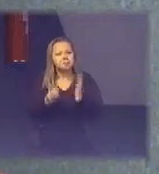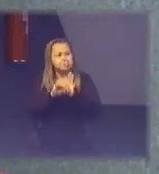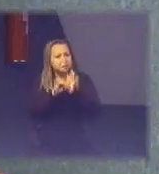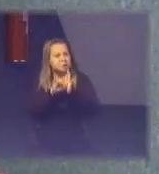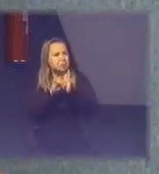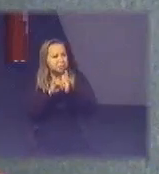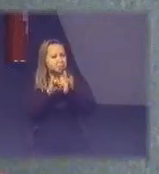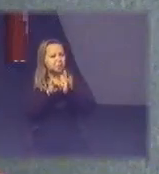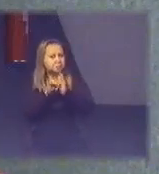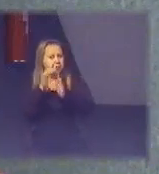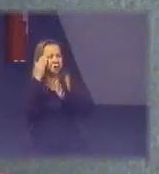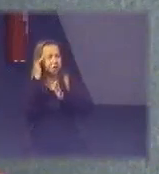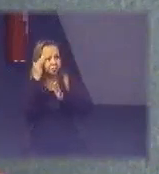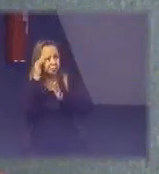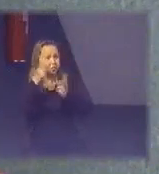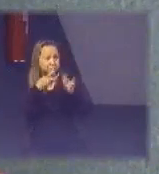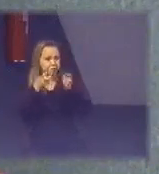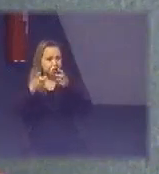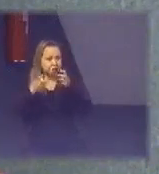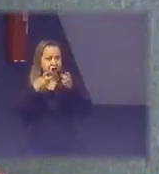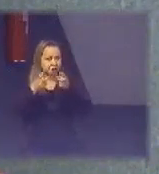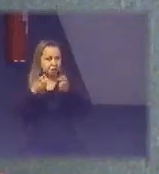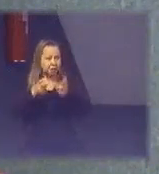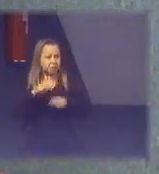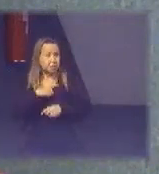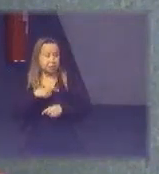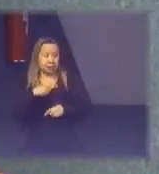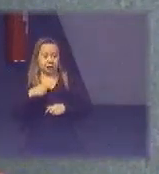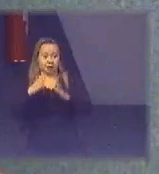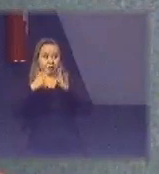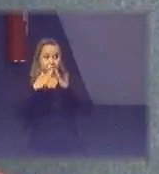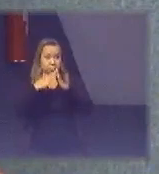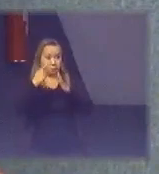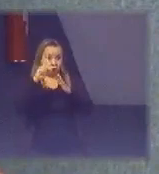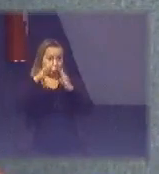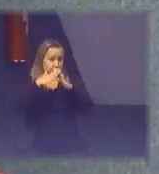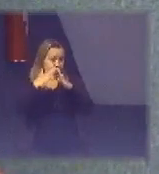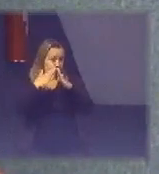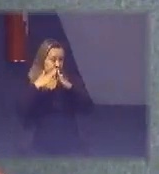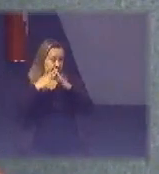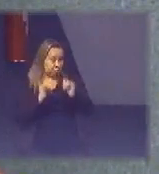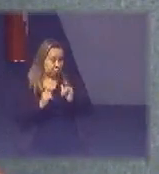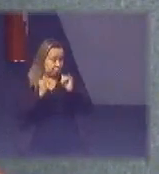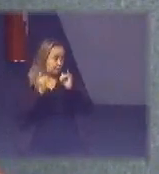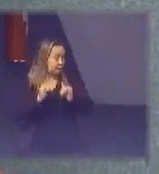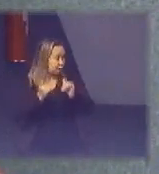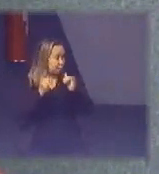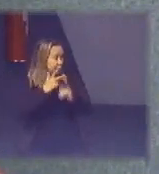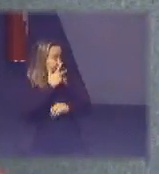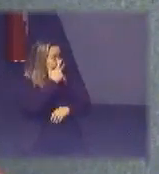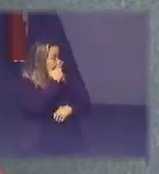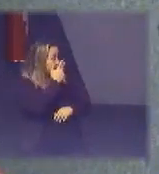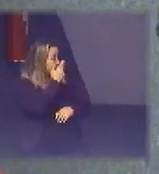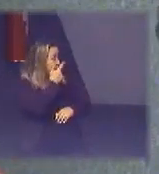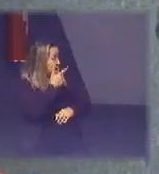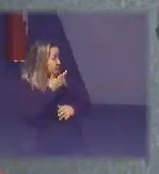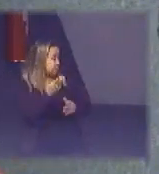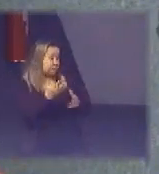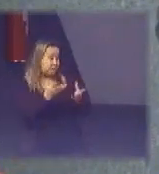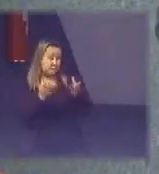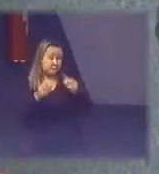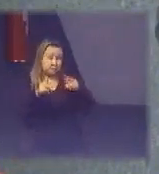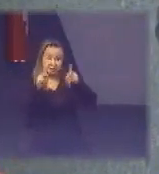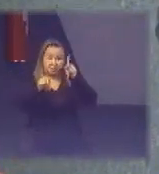se alguém tem isso aqui em suas casas eu acho que a maioria das